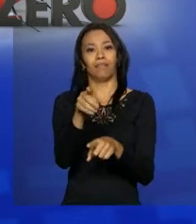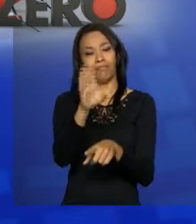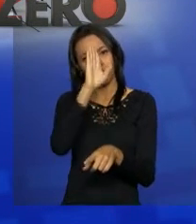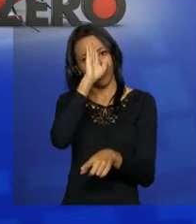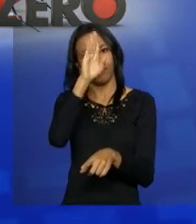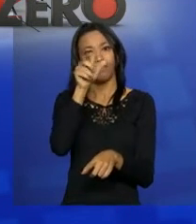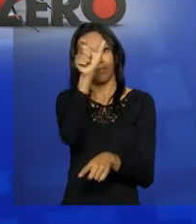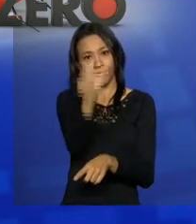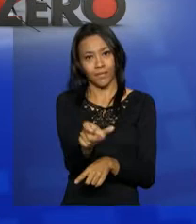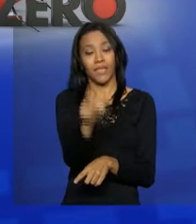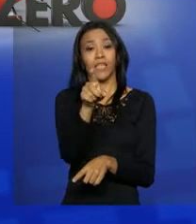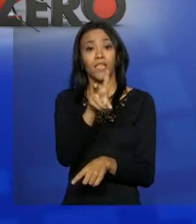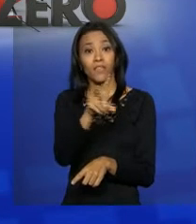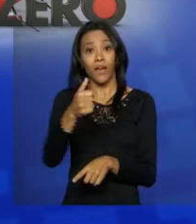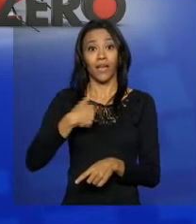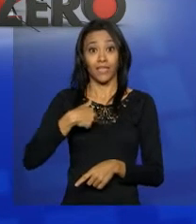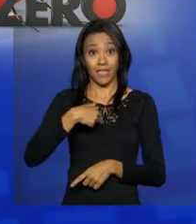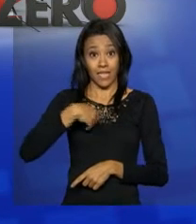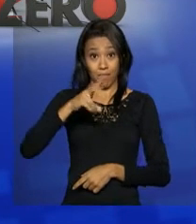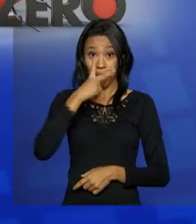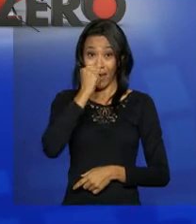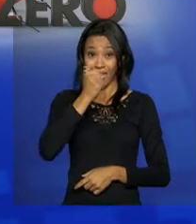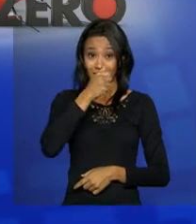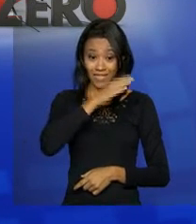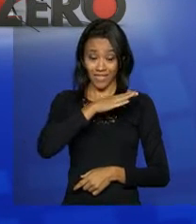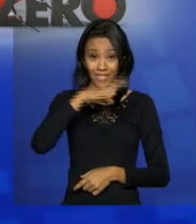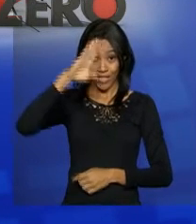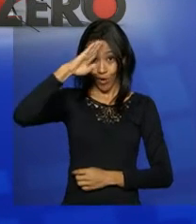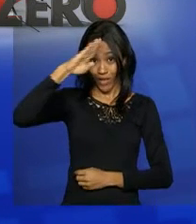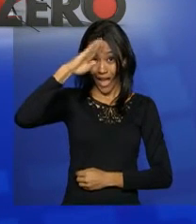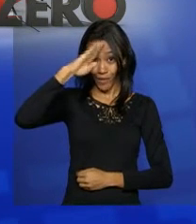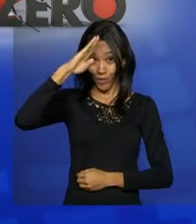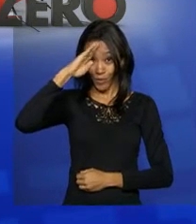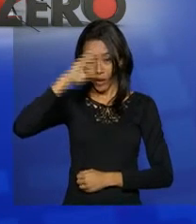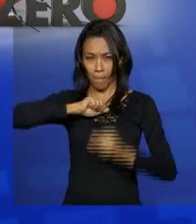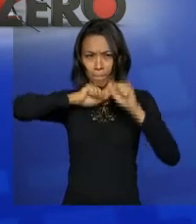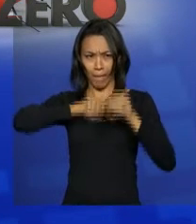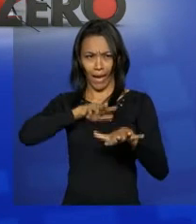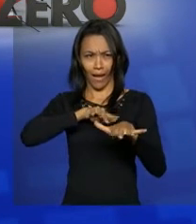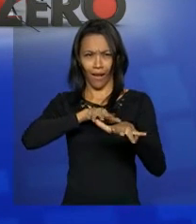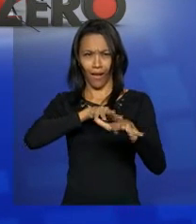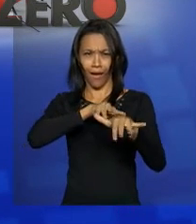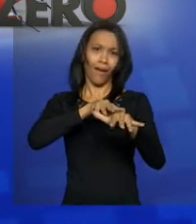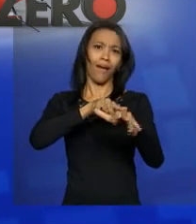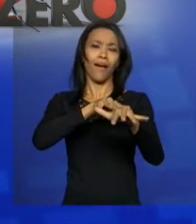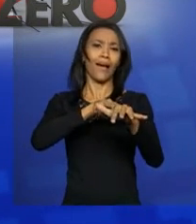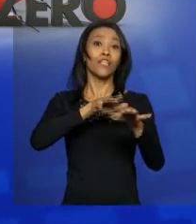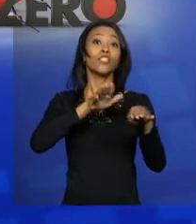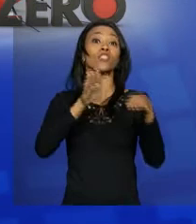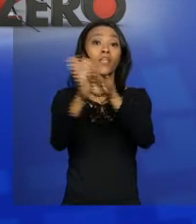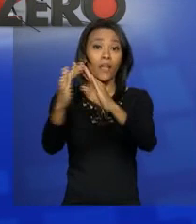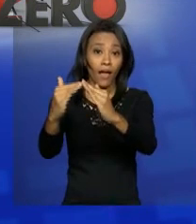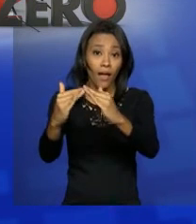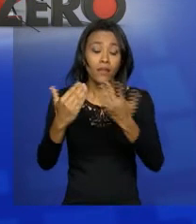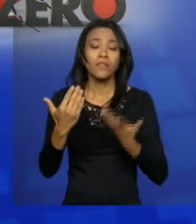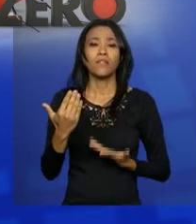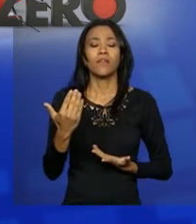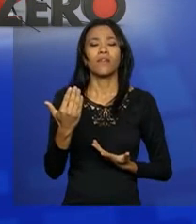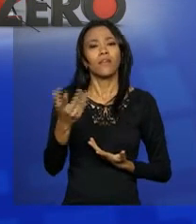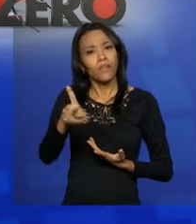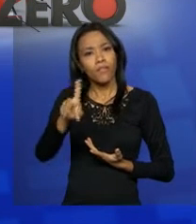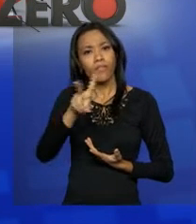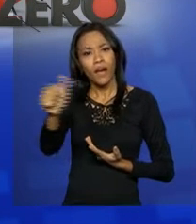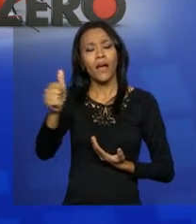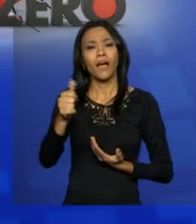e que vão fazer os soldados mirins, que vão formar o exército mirim, que vai chegar em casa e vai ampliar